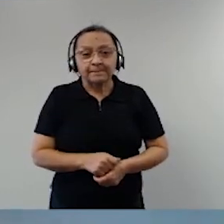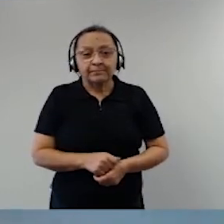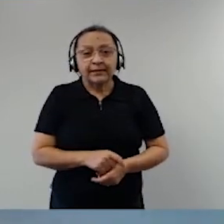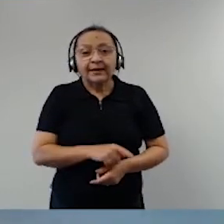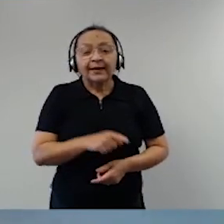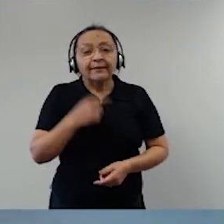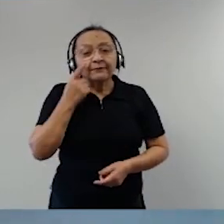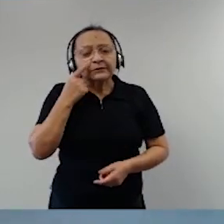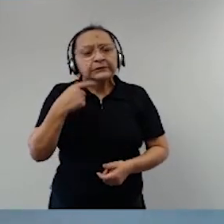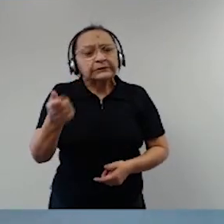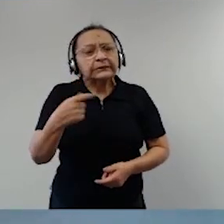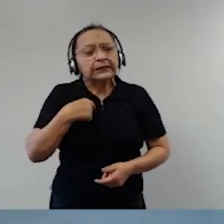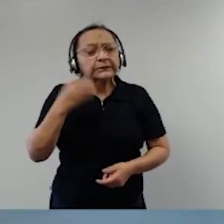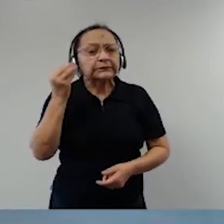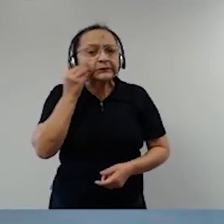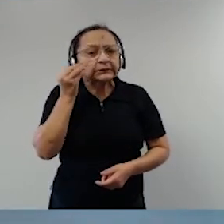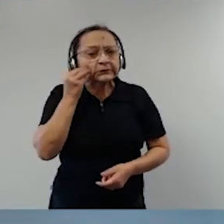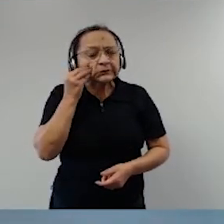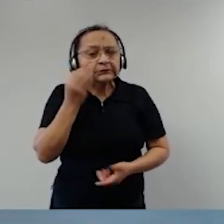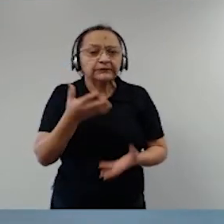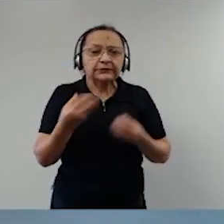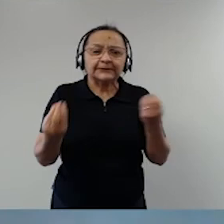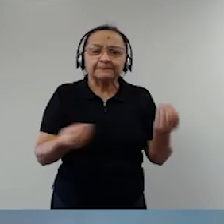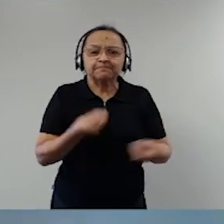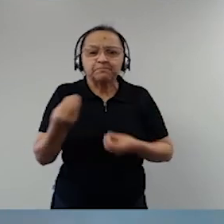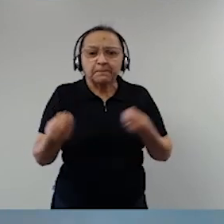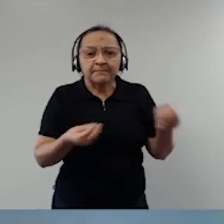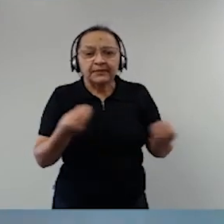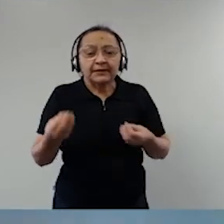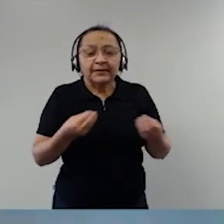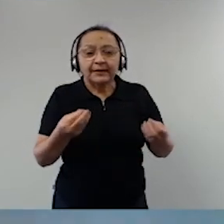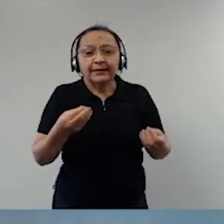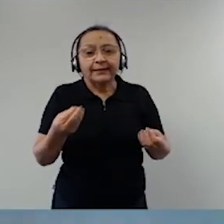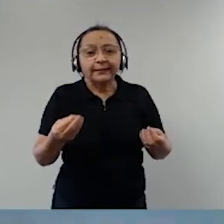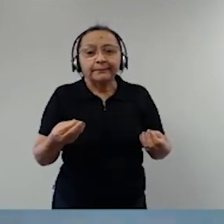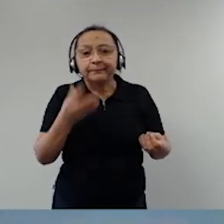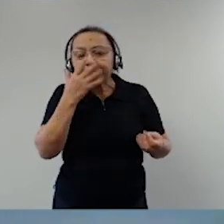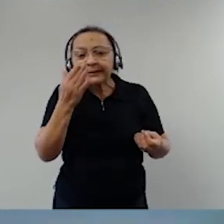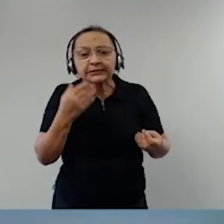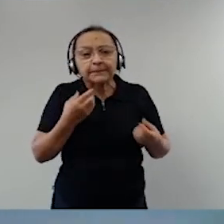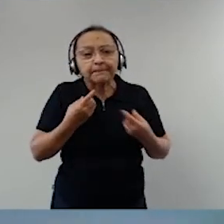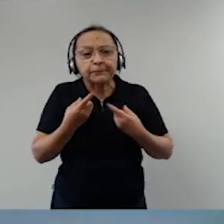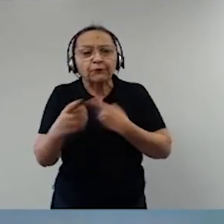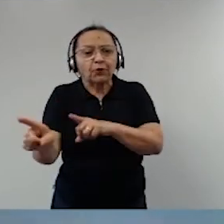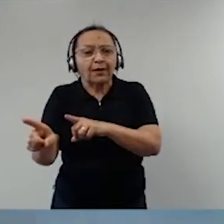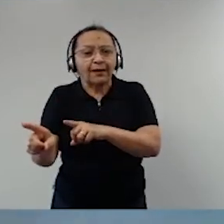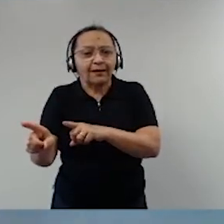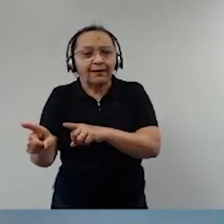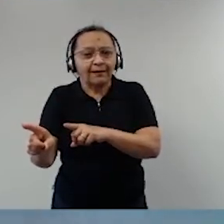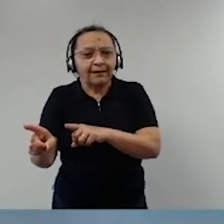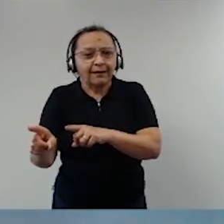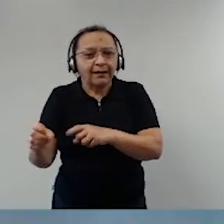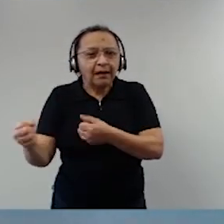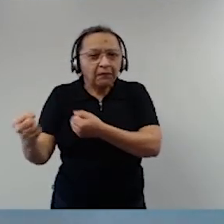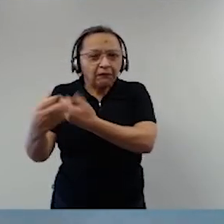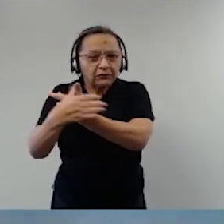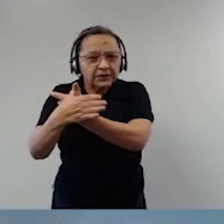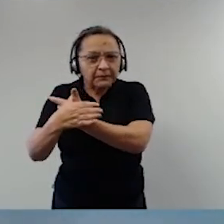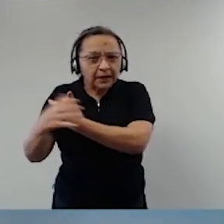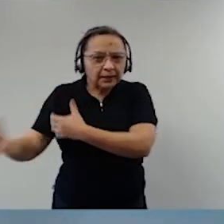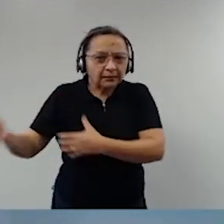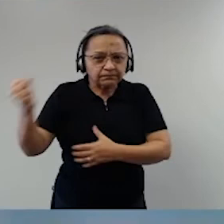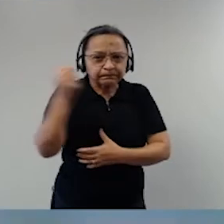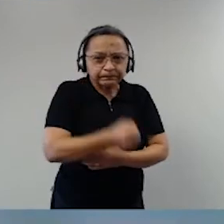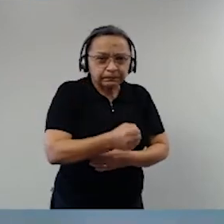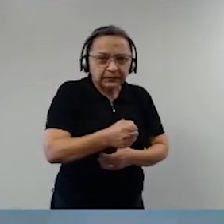essa tentativa de puxar a Força Armada para a participação na política não é boa. Hoje, acho que ela não tem mais cabimento, nós